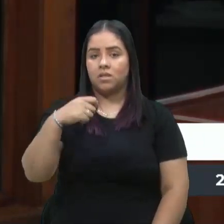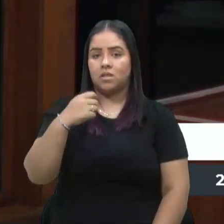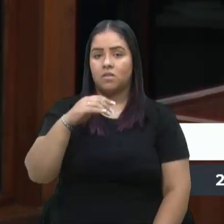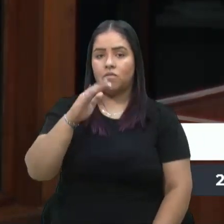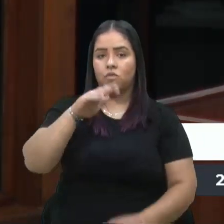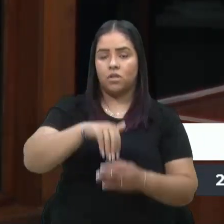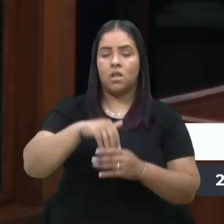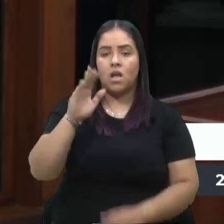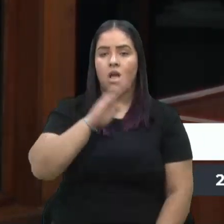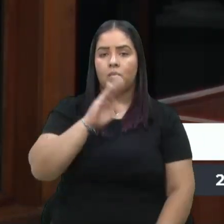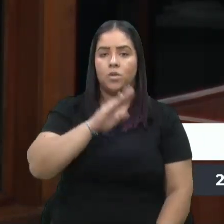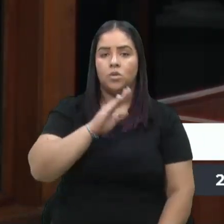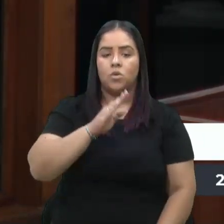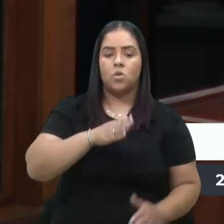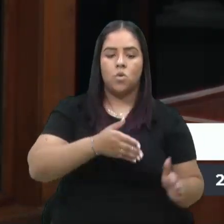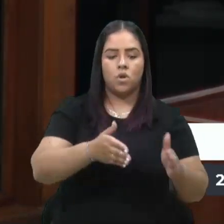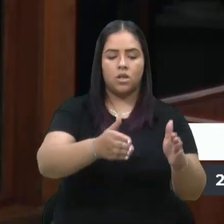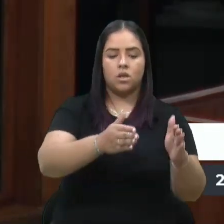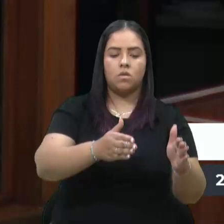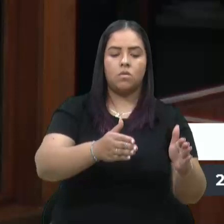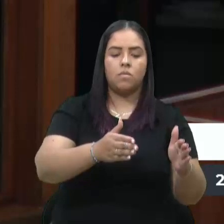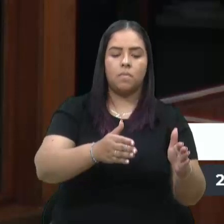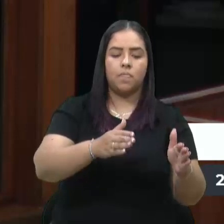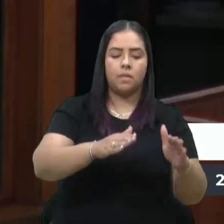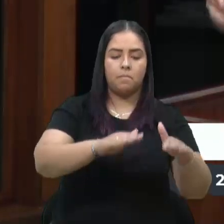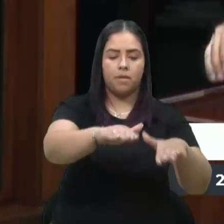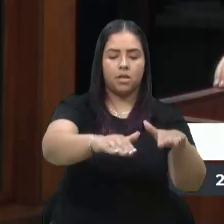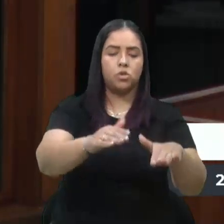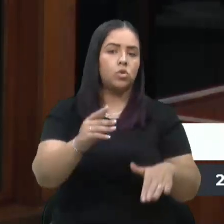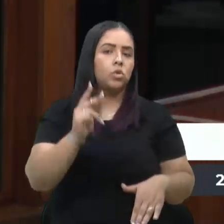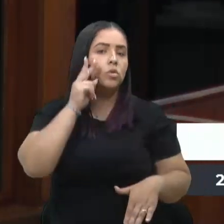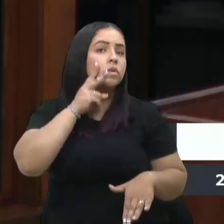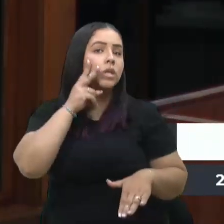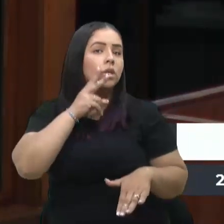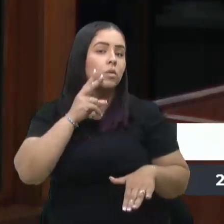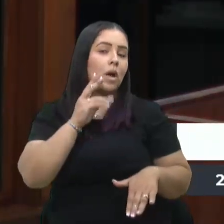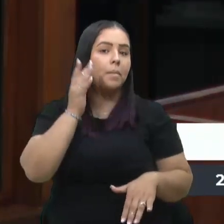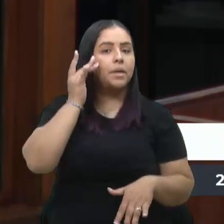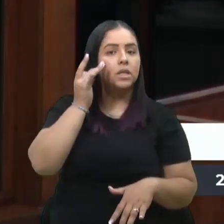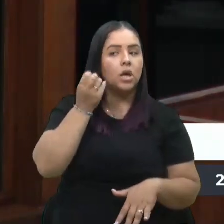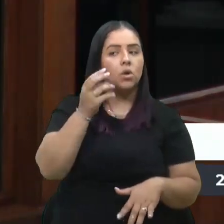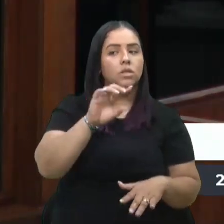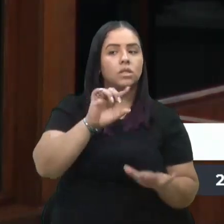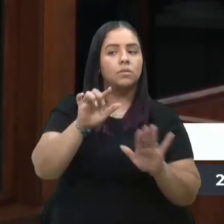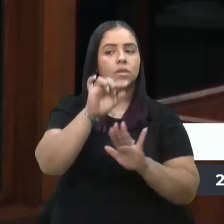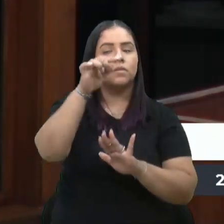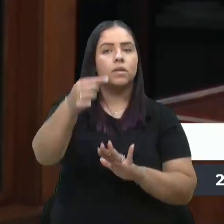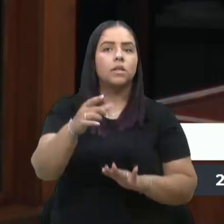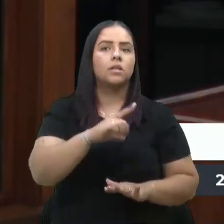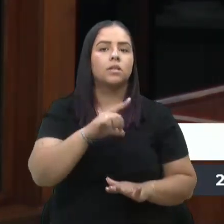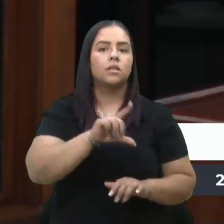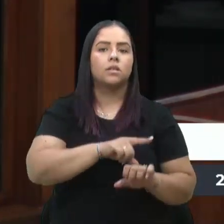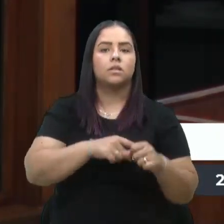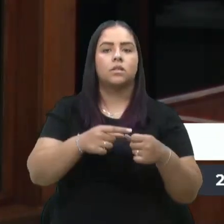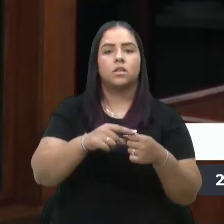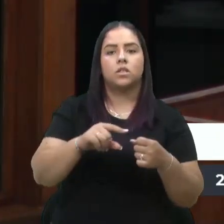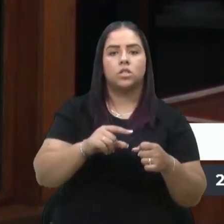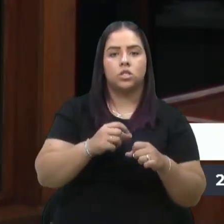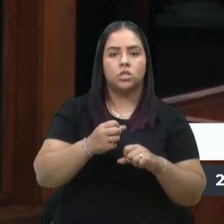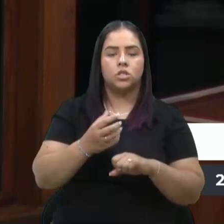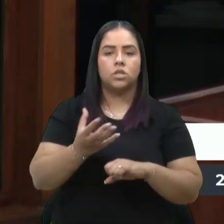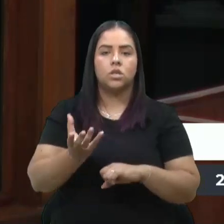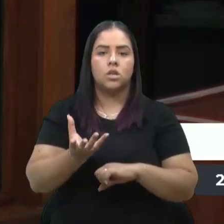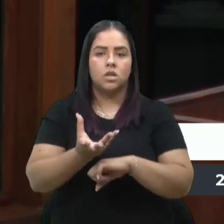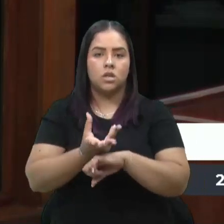o roteiro, Passo do Vinho, deve entrar em pauta, acho que é amanhã, na semana que vem. Nós temos o Cidade Jardim, lá em Anaheque, para ser